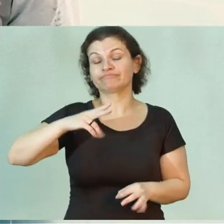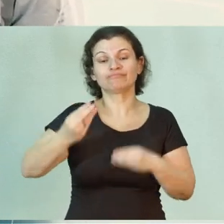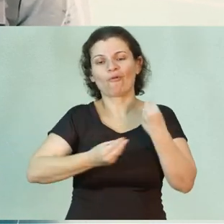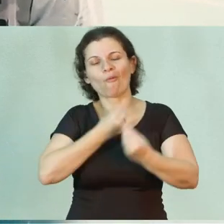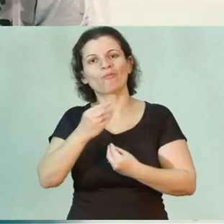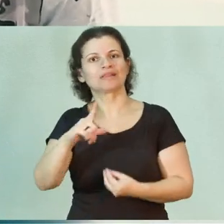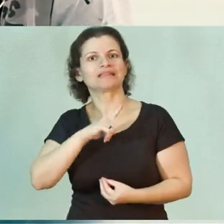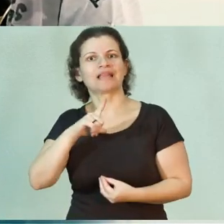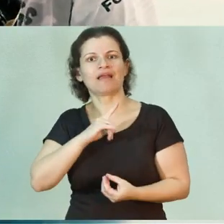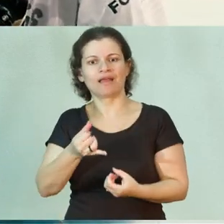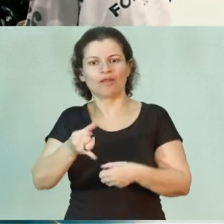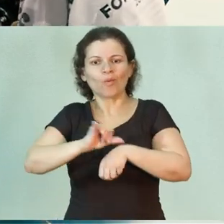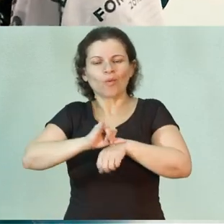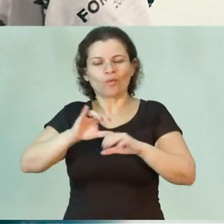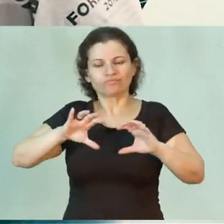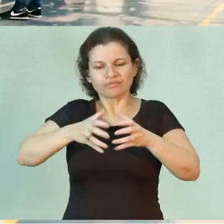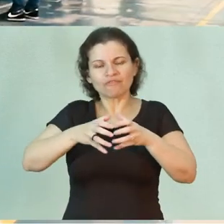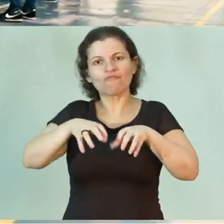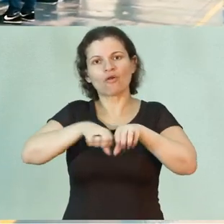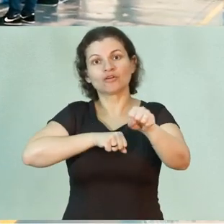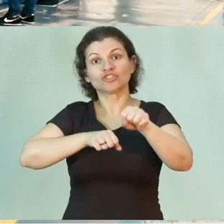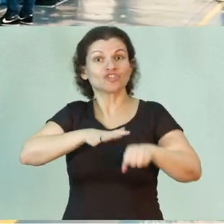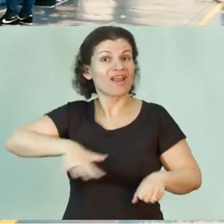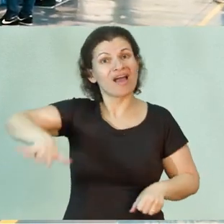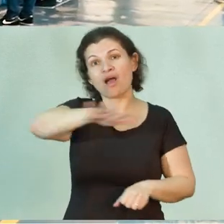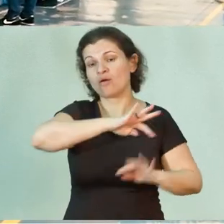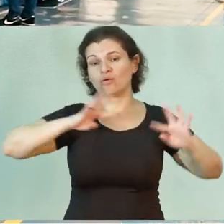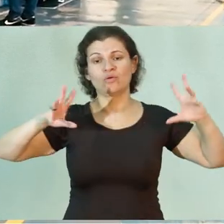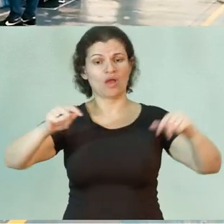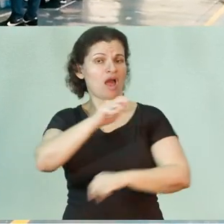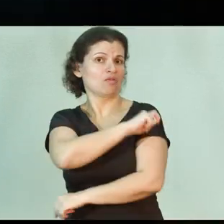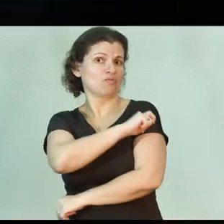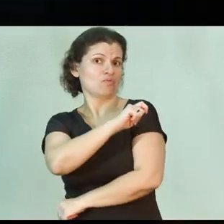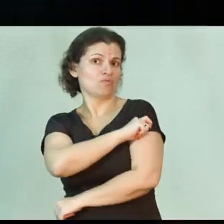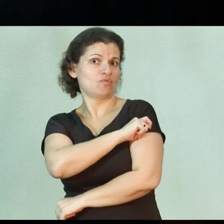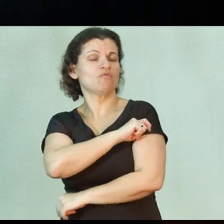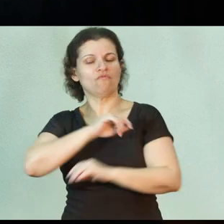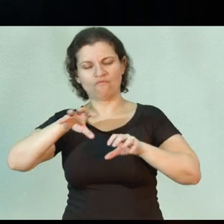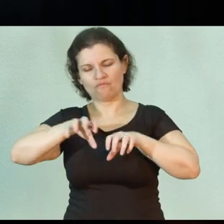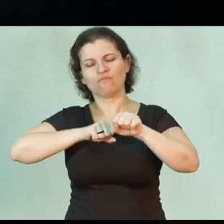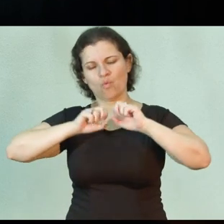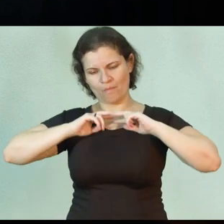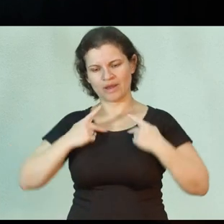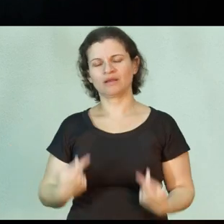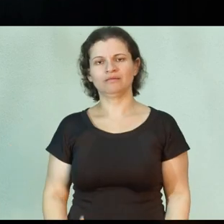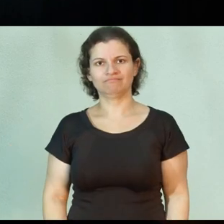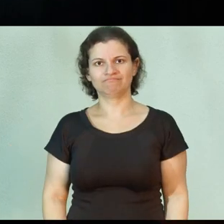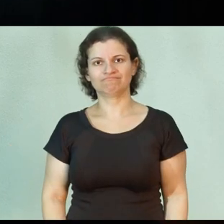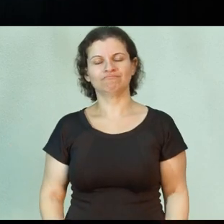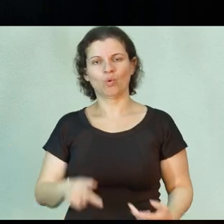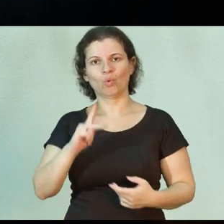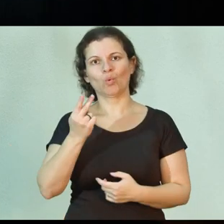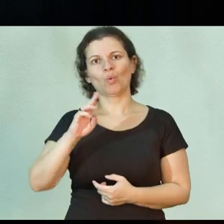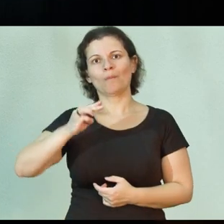possuir um núcleo de formação geral comum para os alunos, de formação humanista, e isso porque